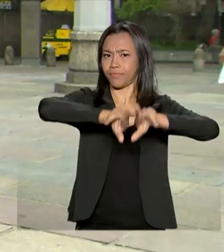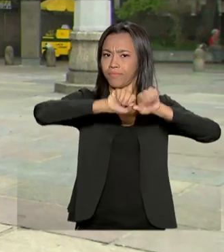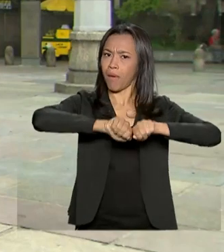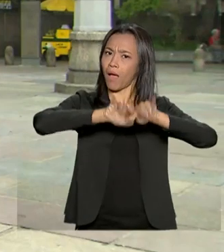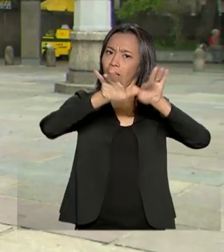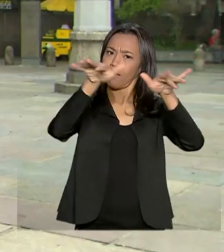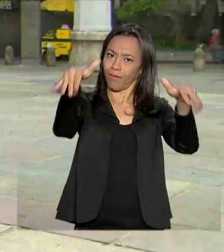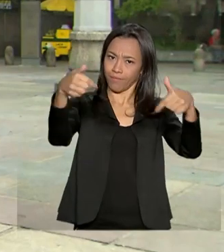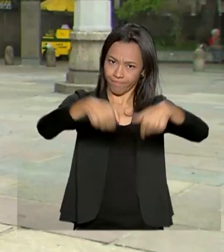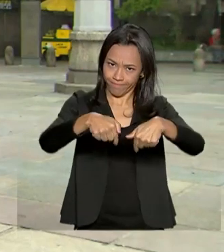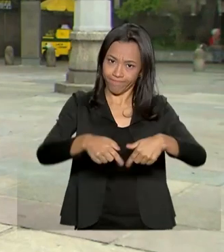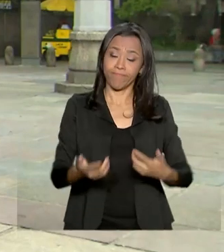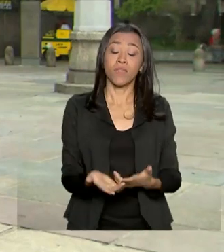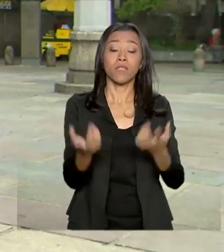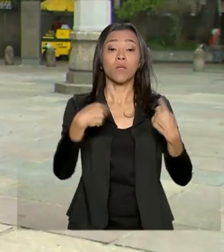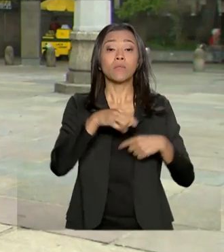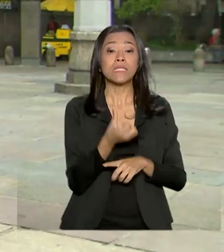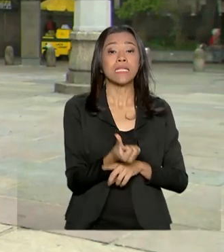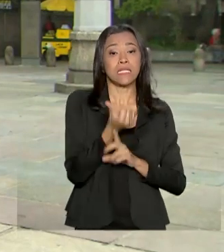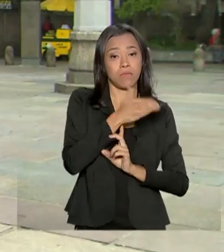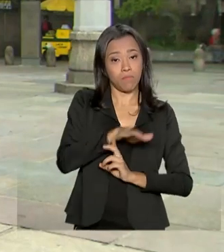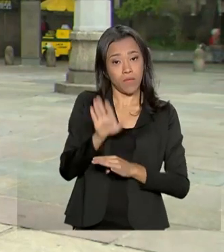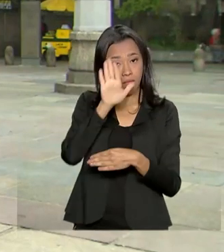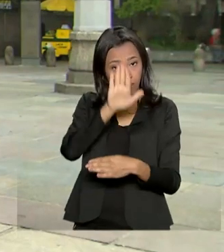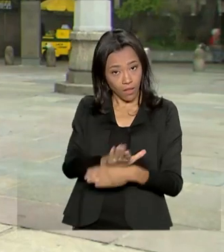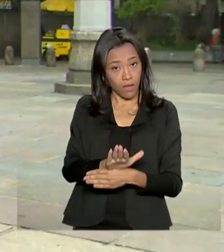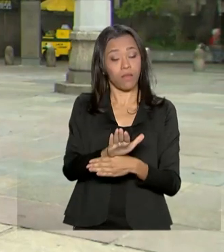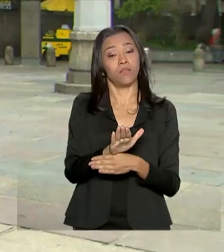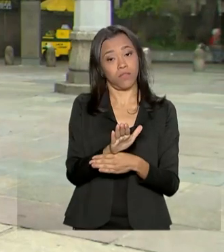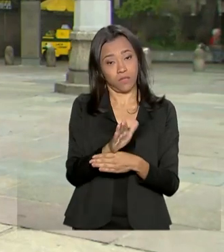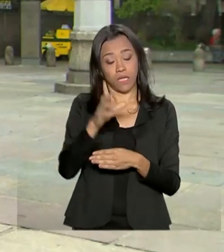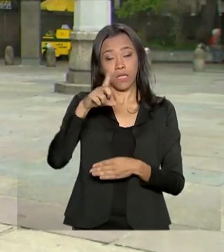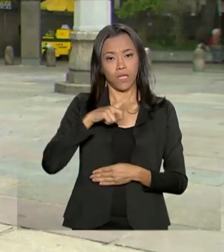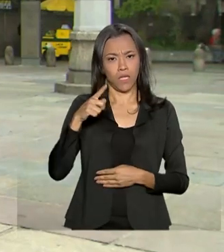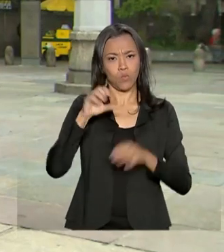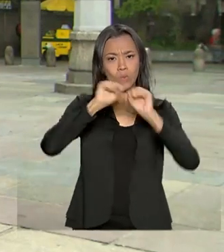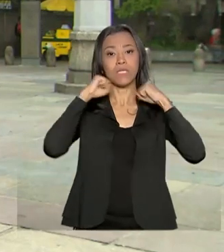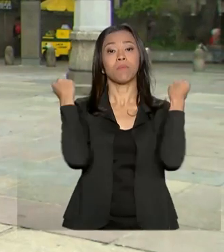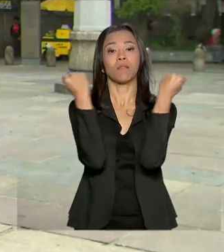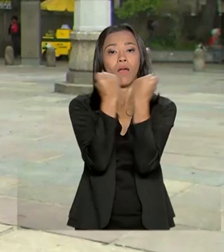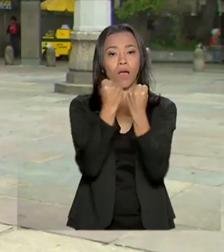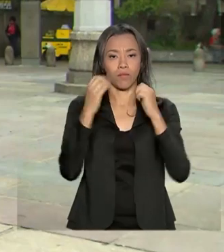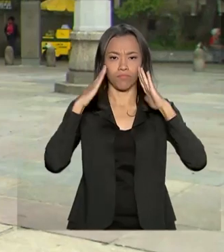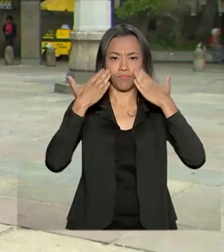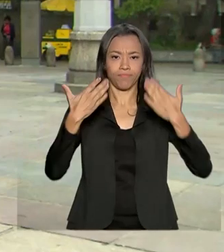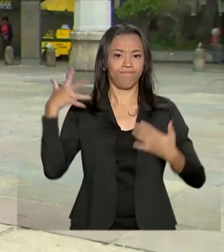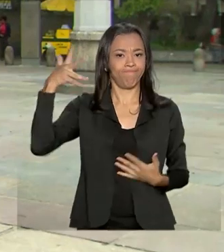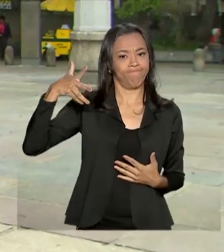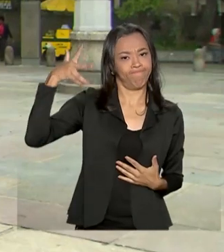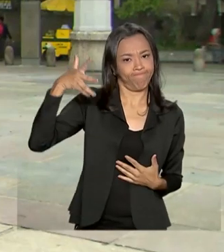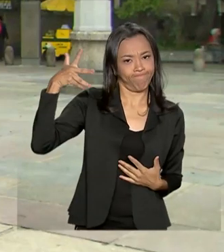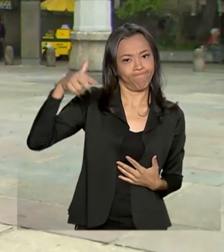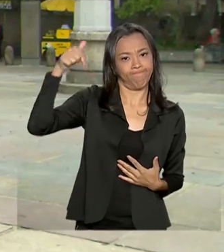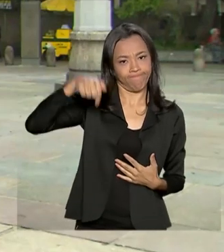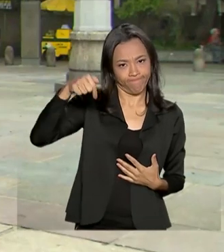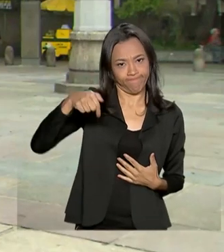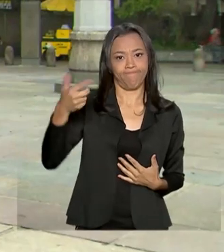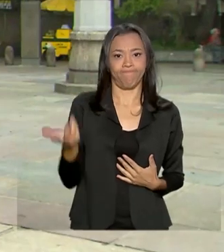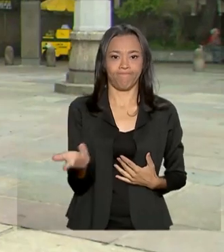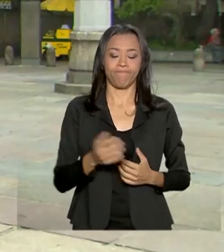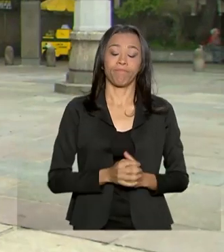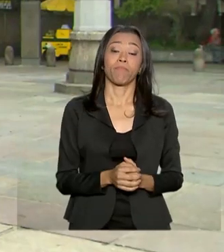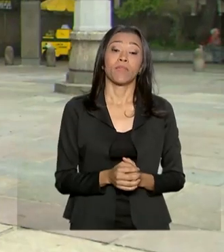e meia da tarde, acontece o seminário Haja Tanto Para Ontem, Haja Hoje Para Tanto